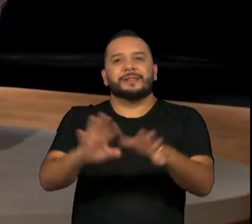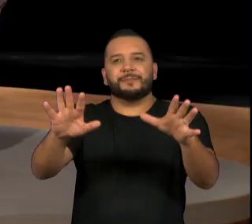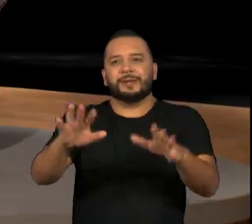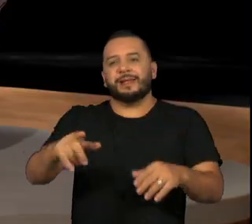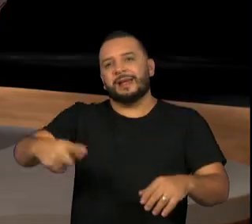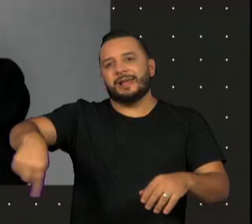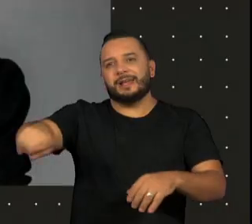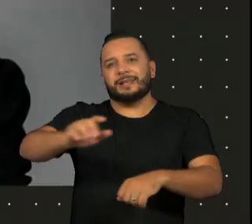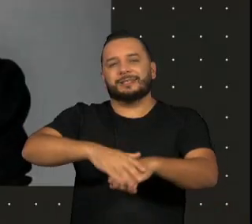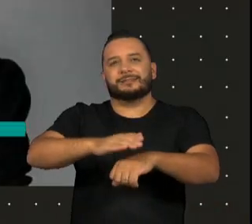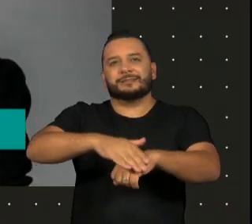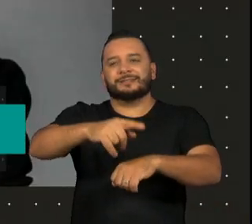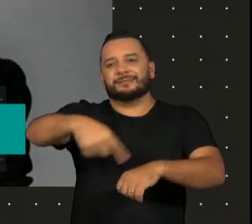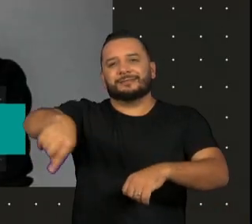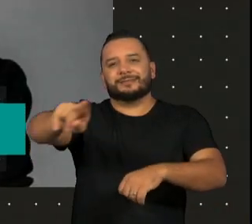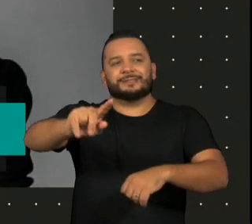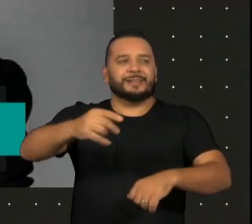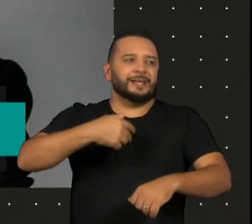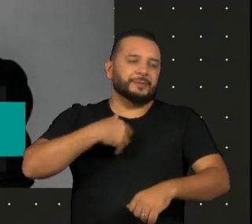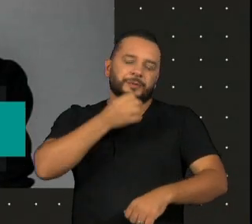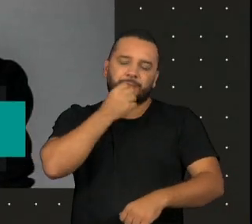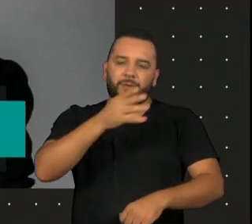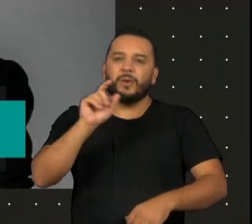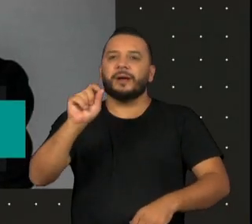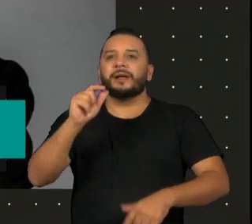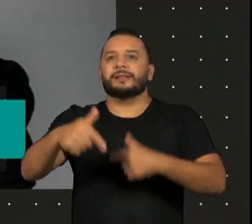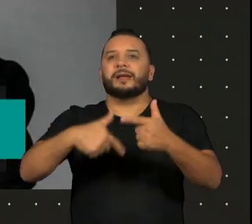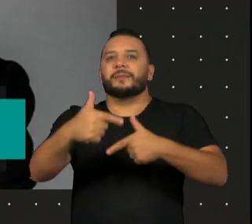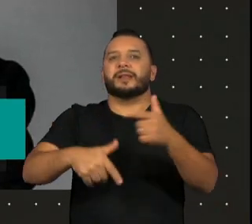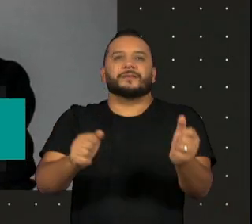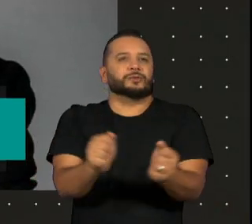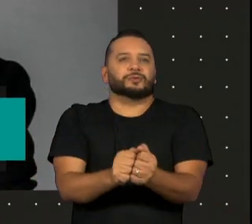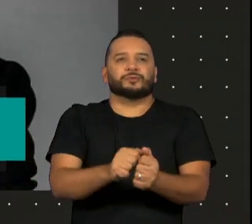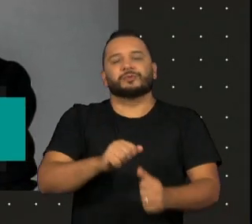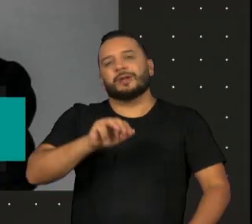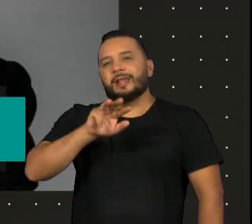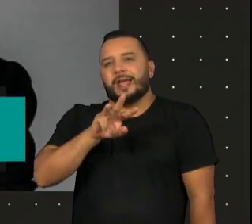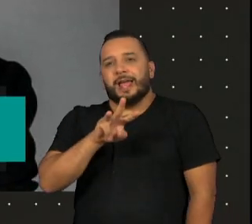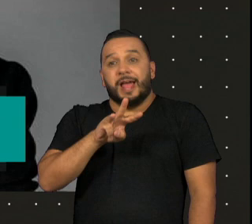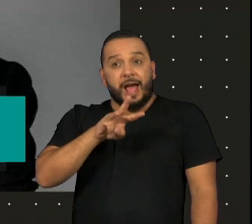era muito doido. Quem trabalhava com a gente lá na época também era o Valcílio Carrasco,